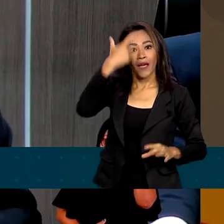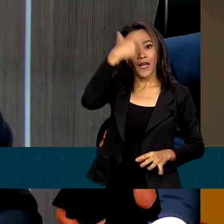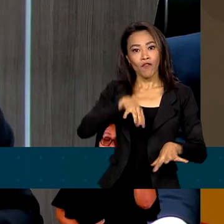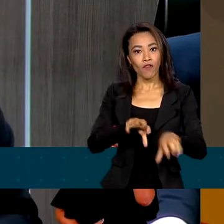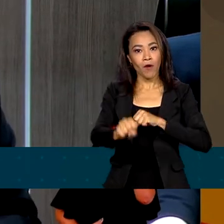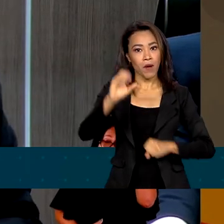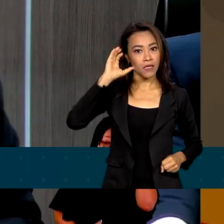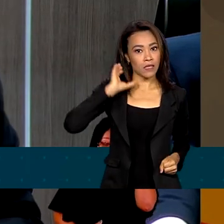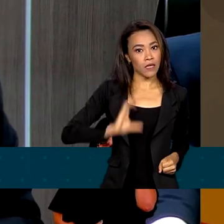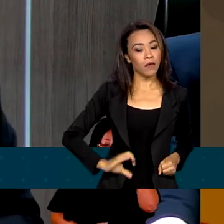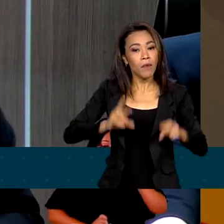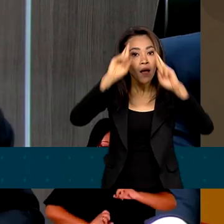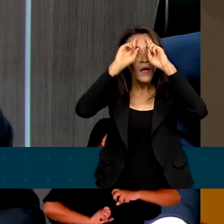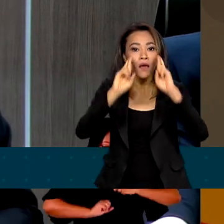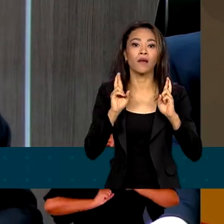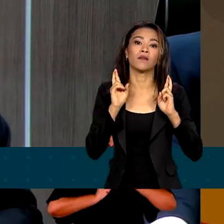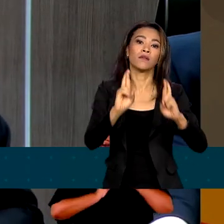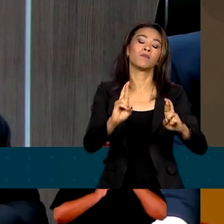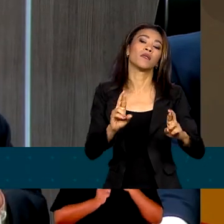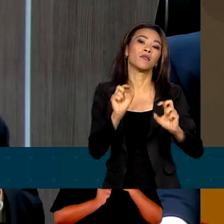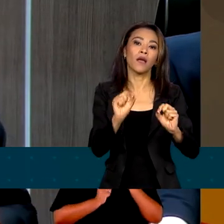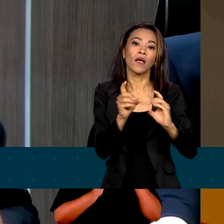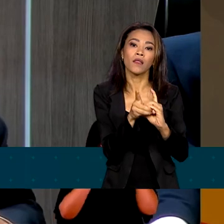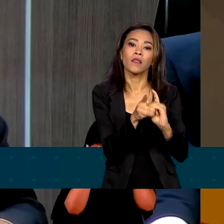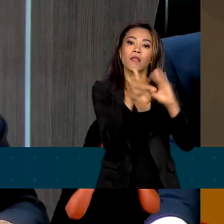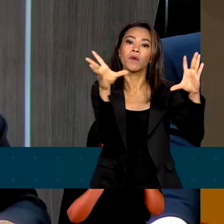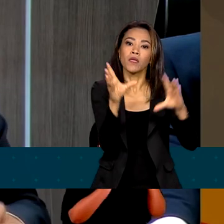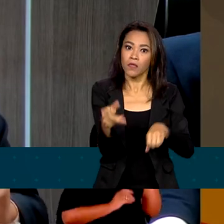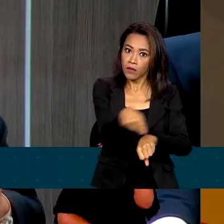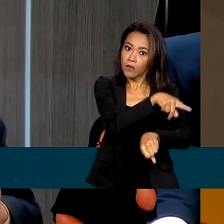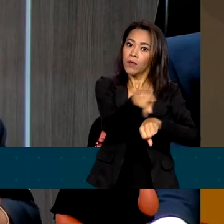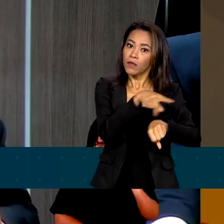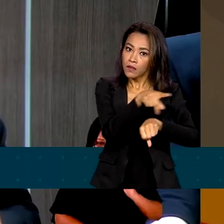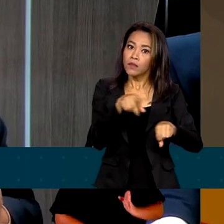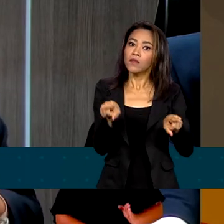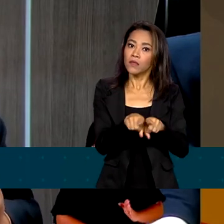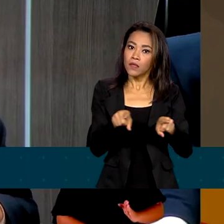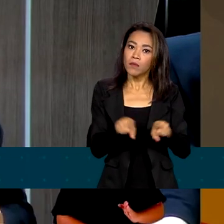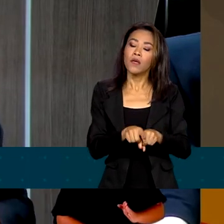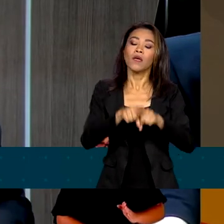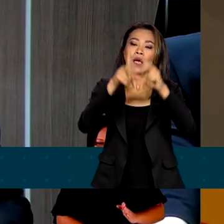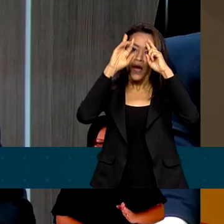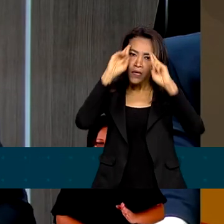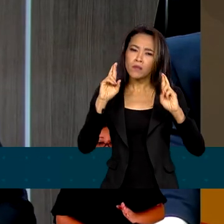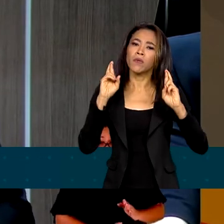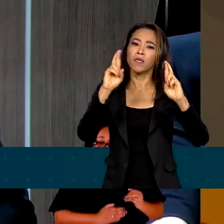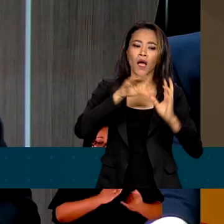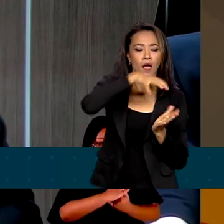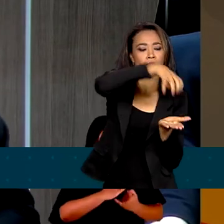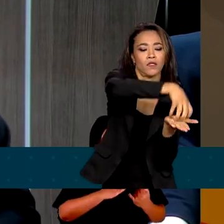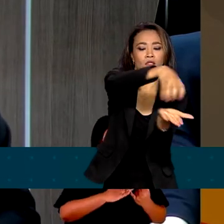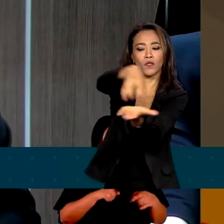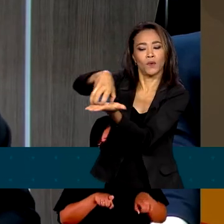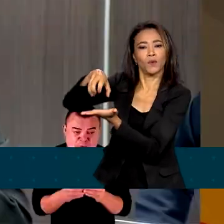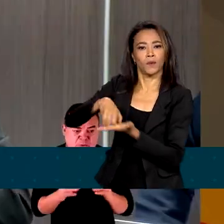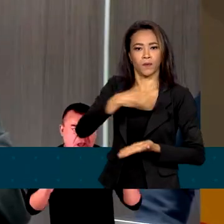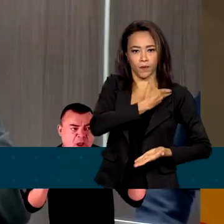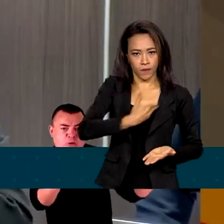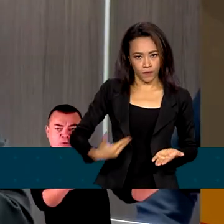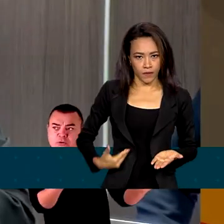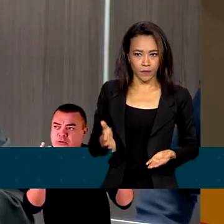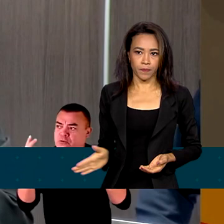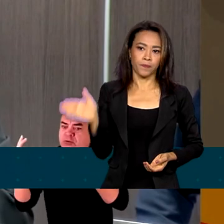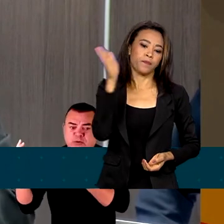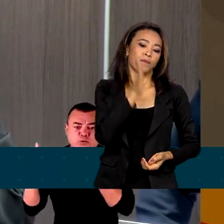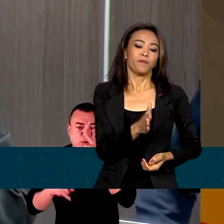respeitar a nossa democracia e o nosso país e, acima de tudo, respeitarmos as instituições brasileiras. O